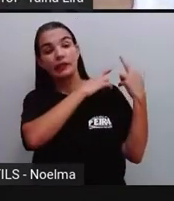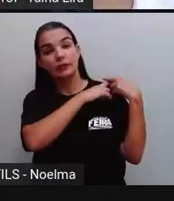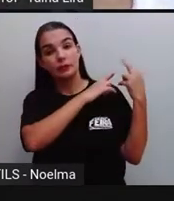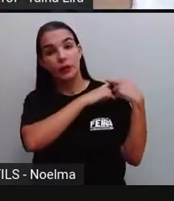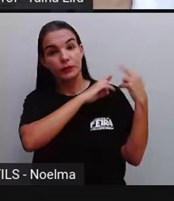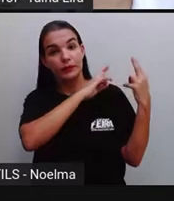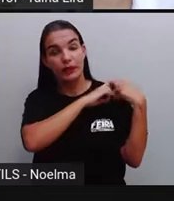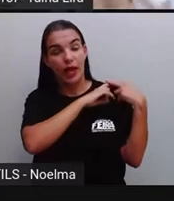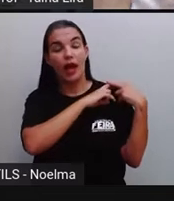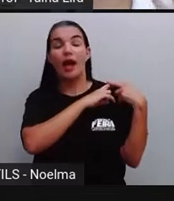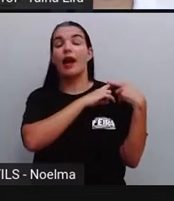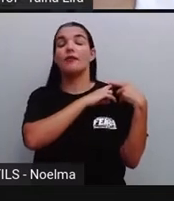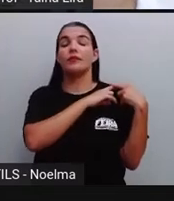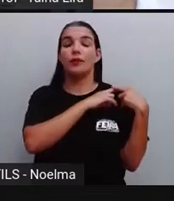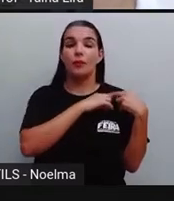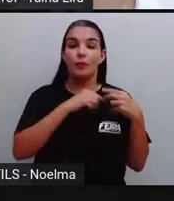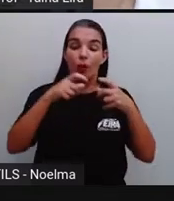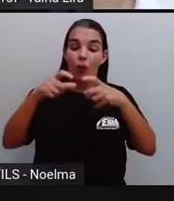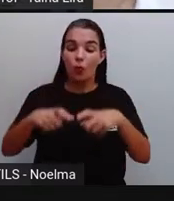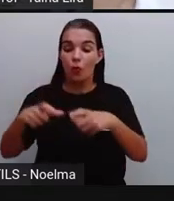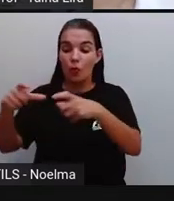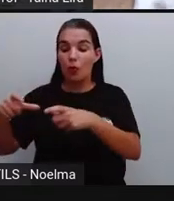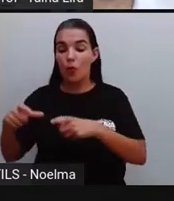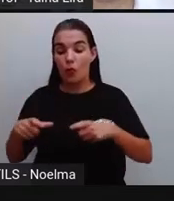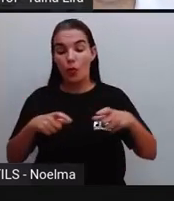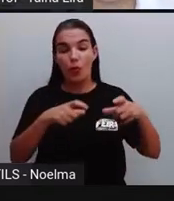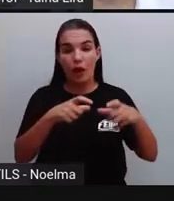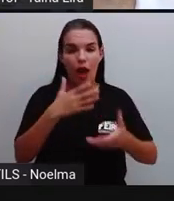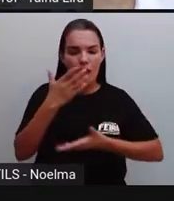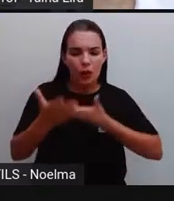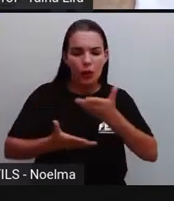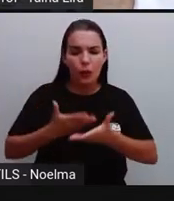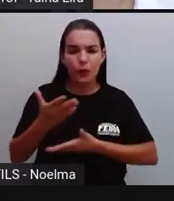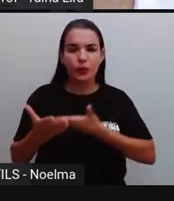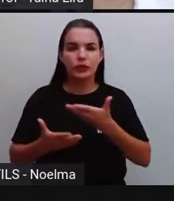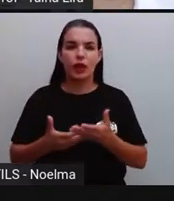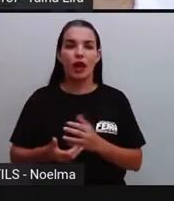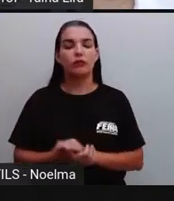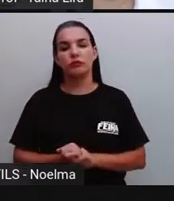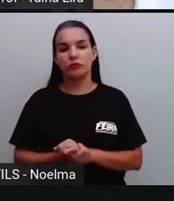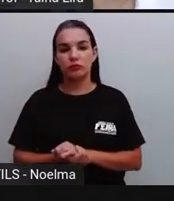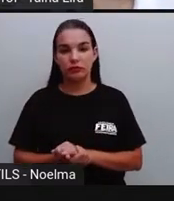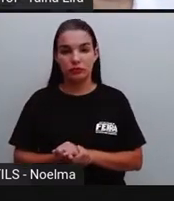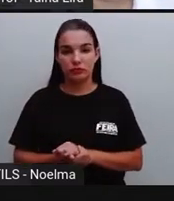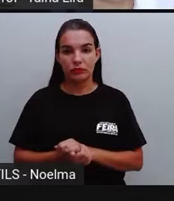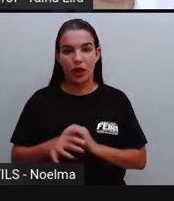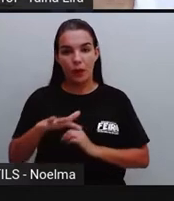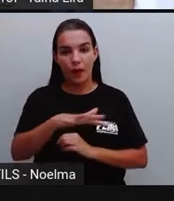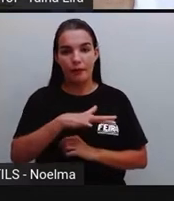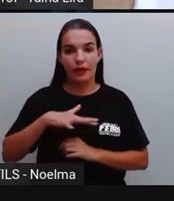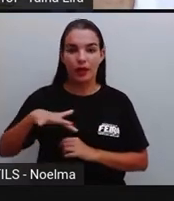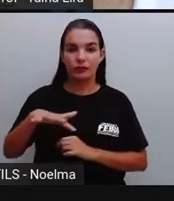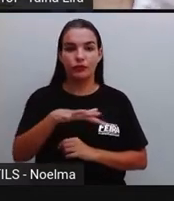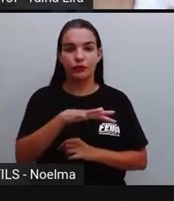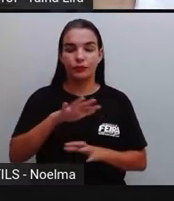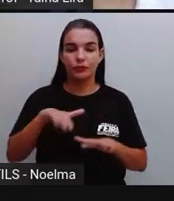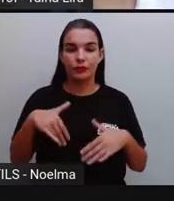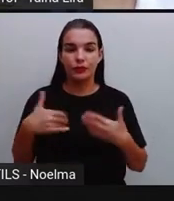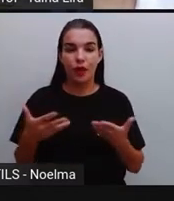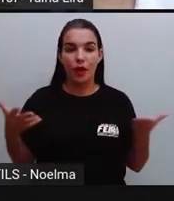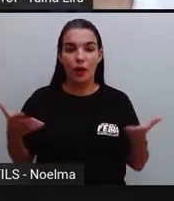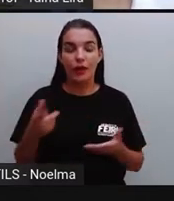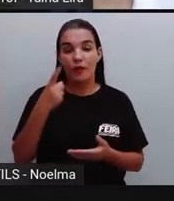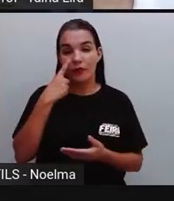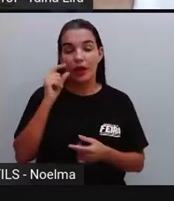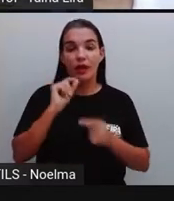que fica responsável por zelar daquele ambiente. Nós vimos